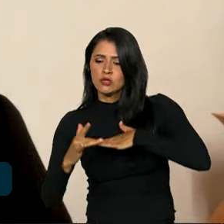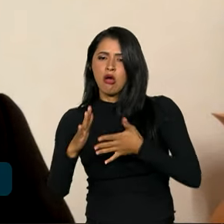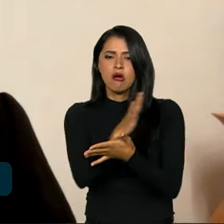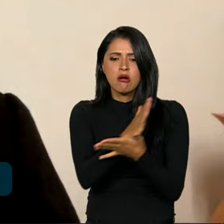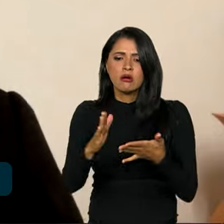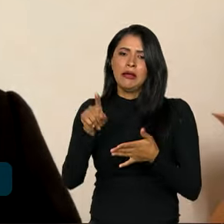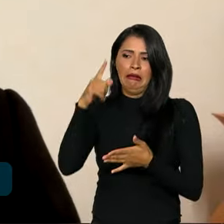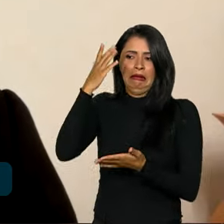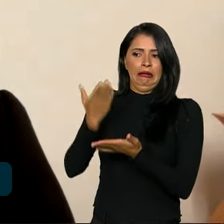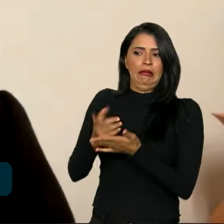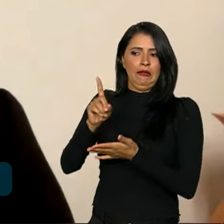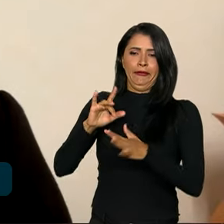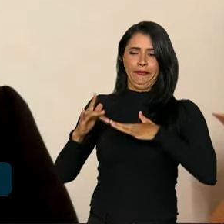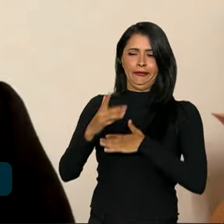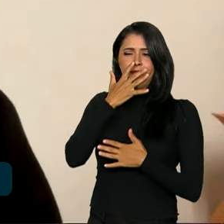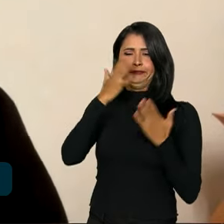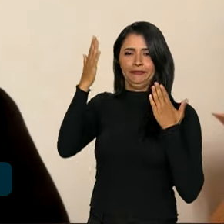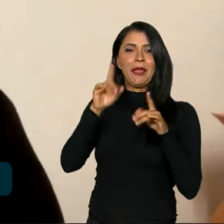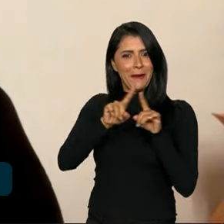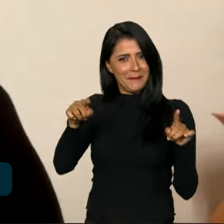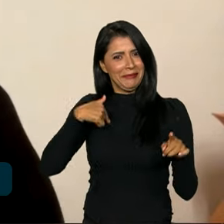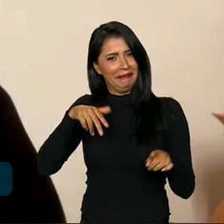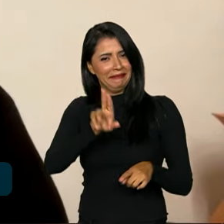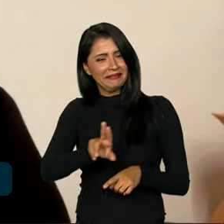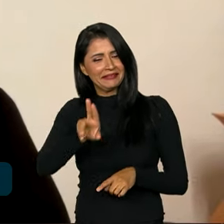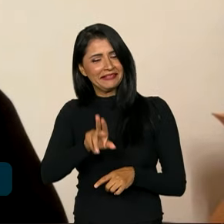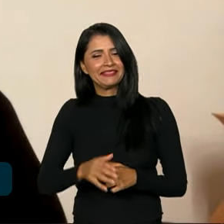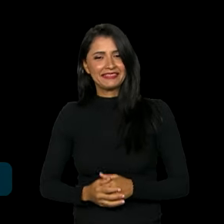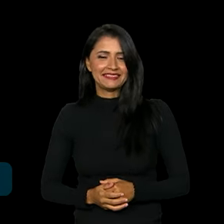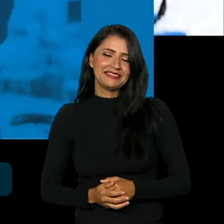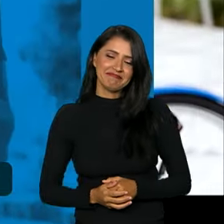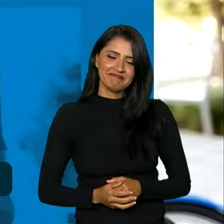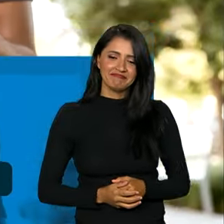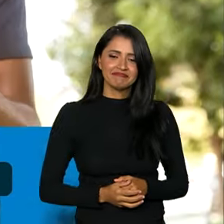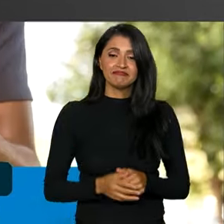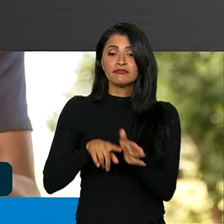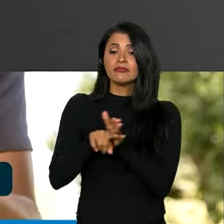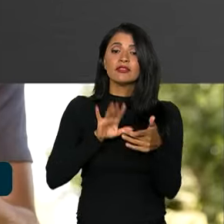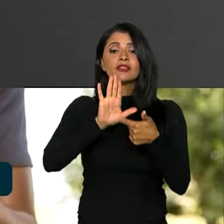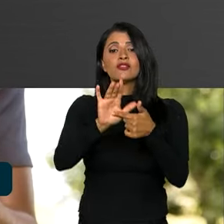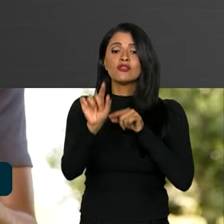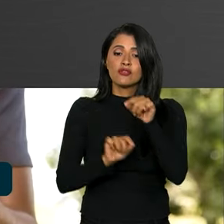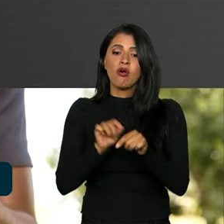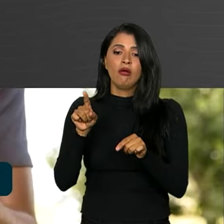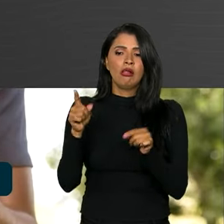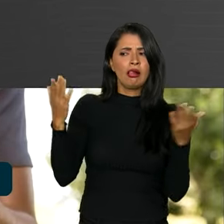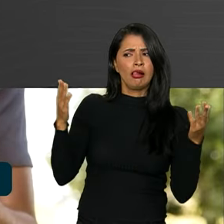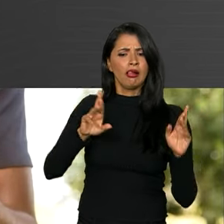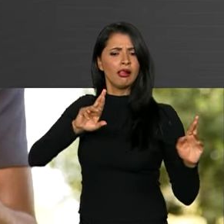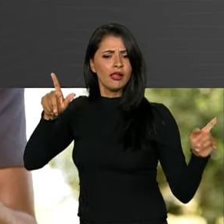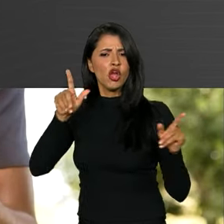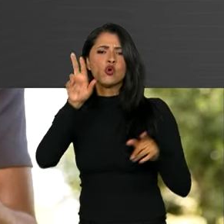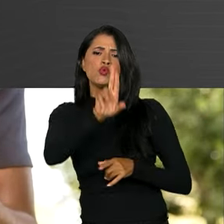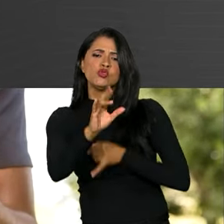Apesar de não confiar muito em redes sociais, mas eu uso, né? A pesquisa mostrou ainda uma disparidade entre